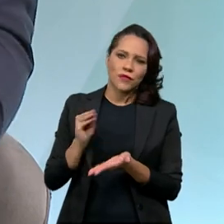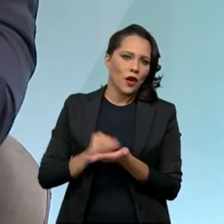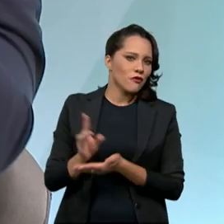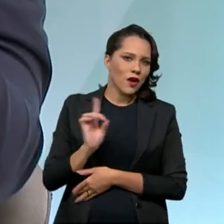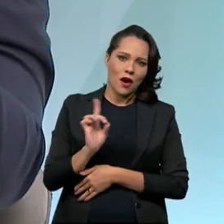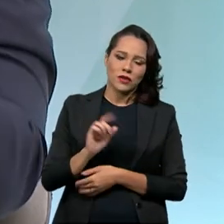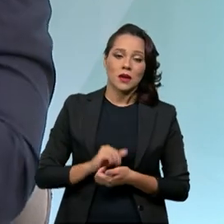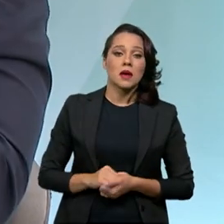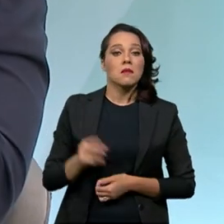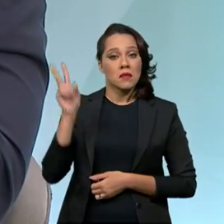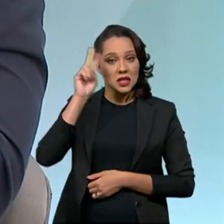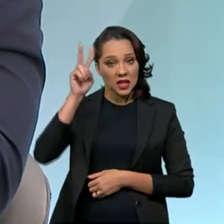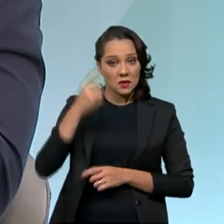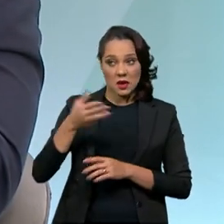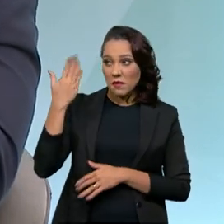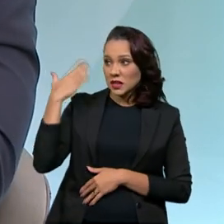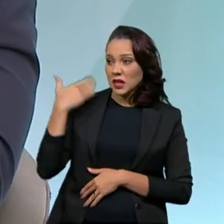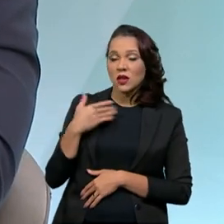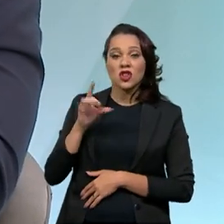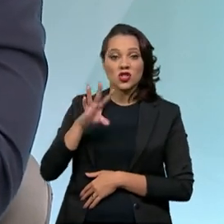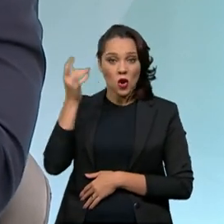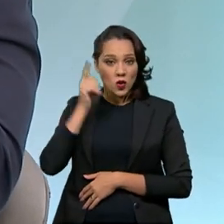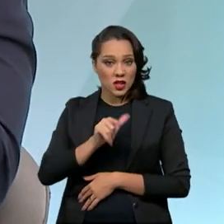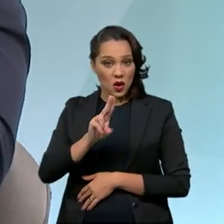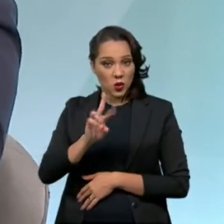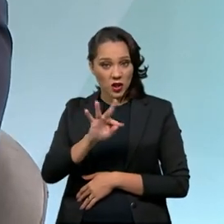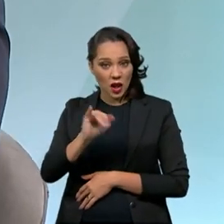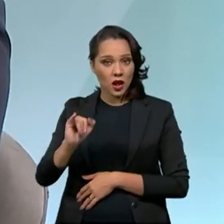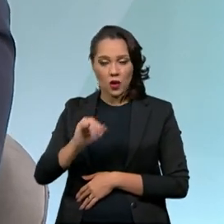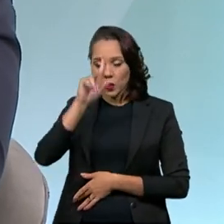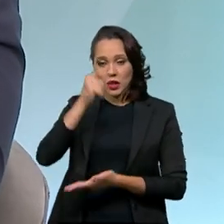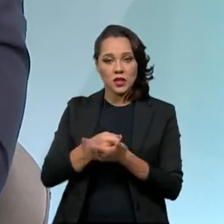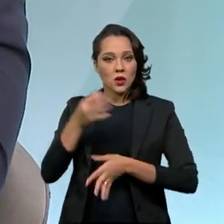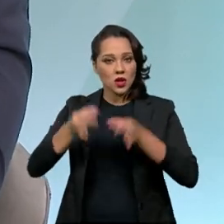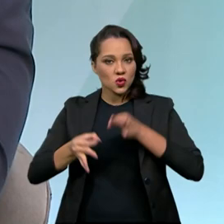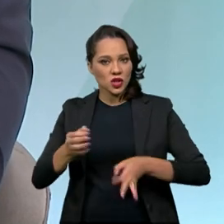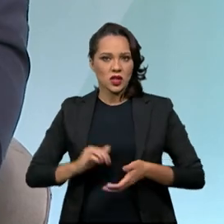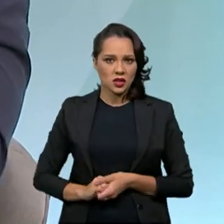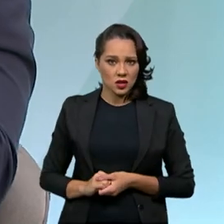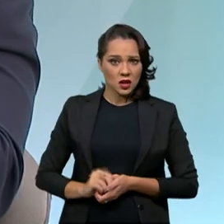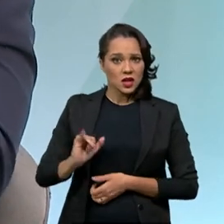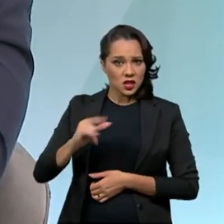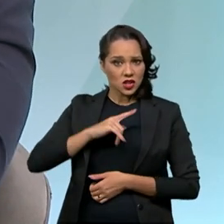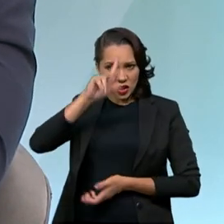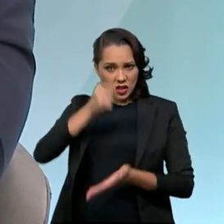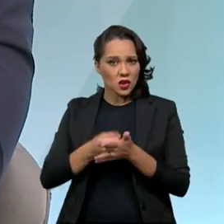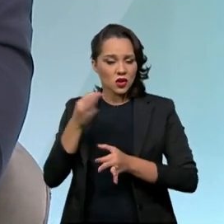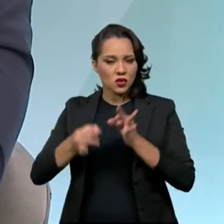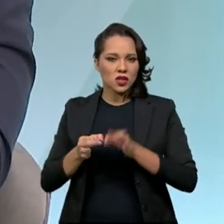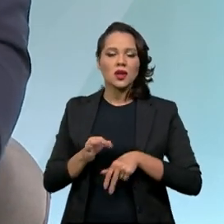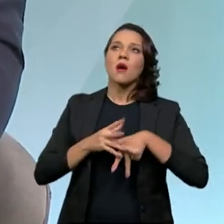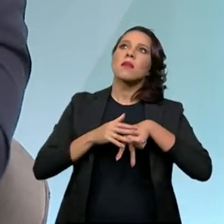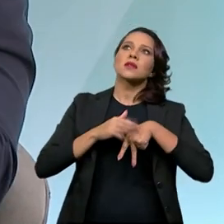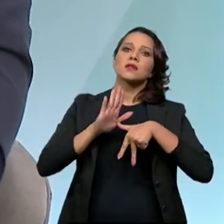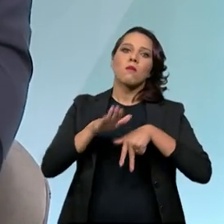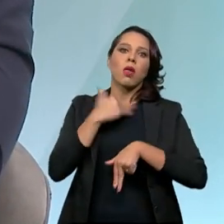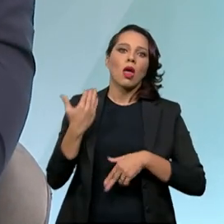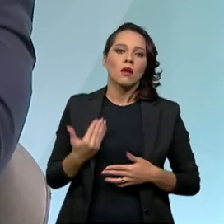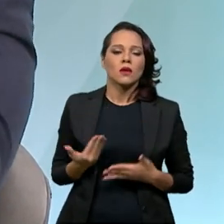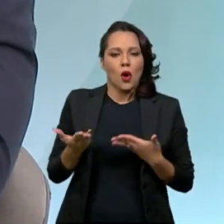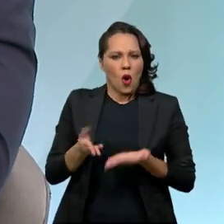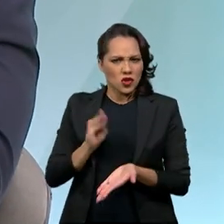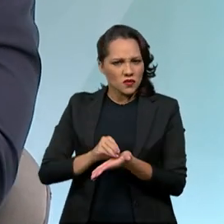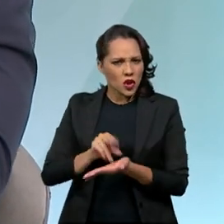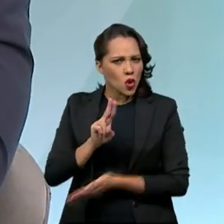mais leito. Mas lembre que antes, no passado, só se conseguia UTI com decisão judicial. E muitas vezes, quando vinha a decisão, o paciente já tinha morrido. Hoje, não há mais